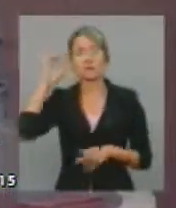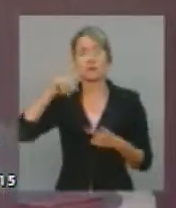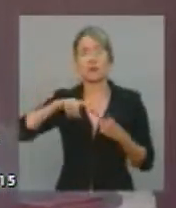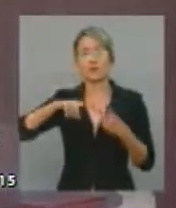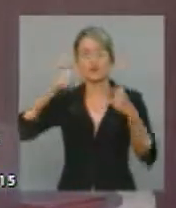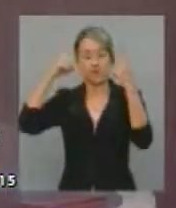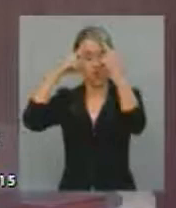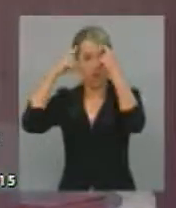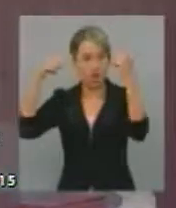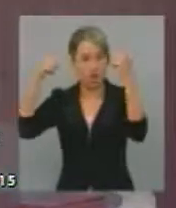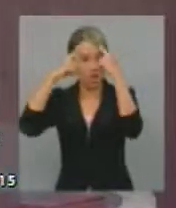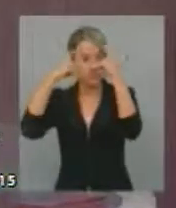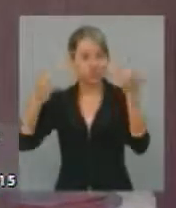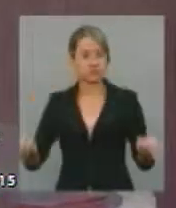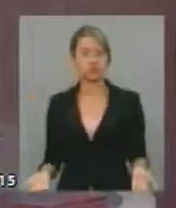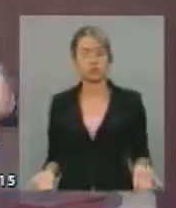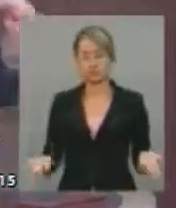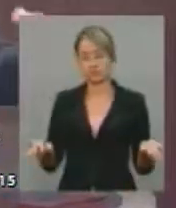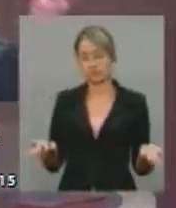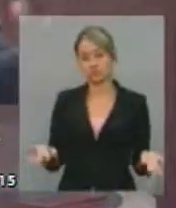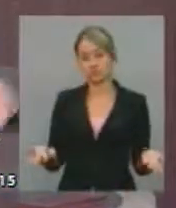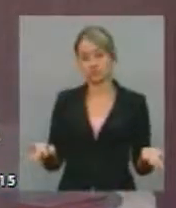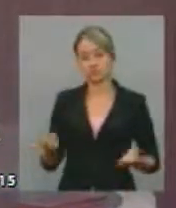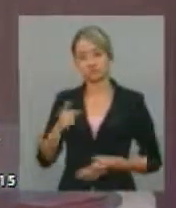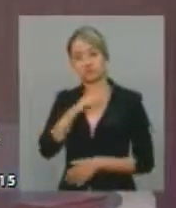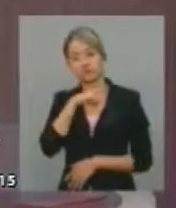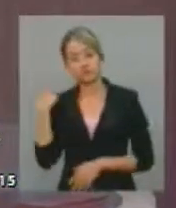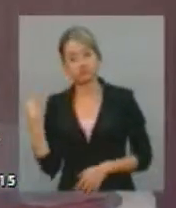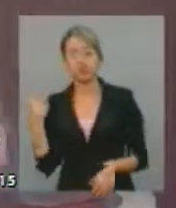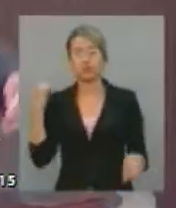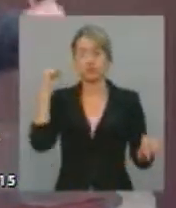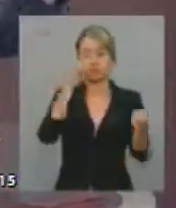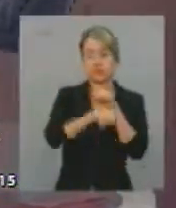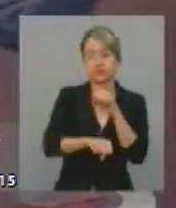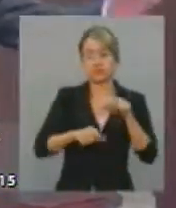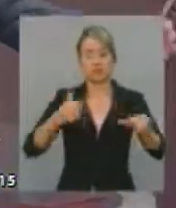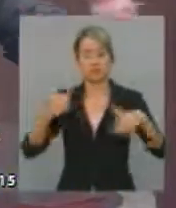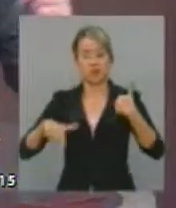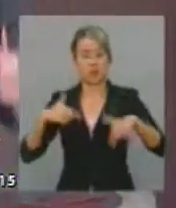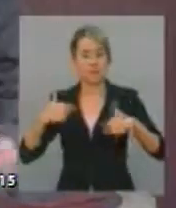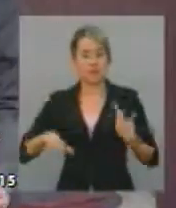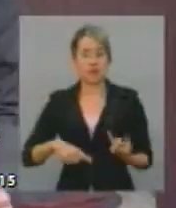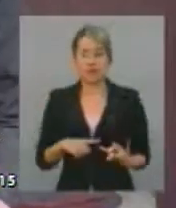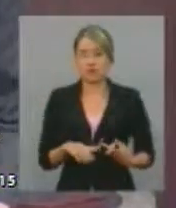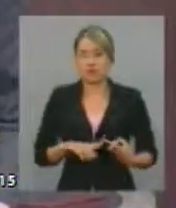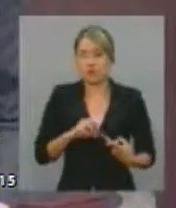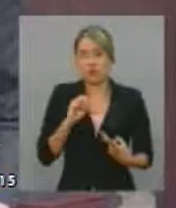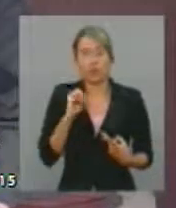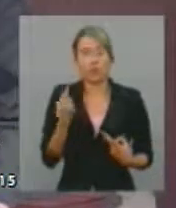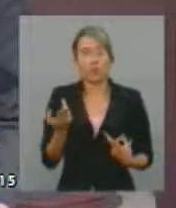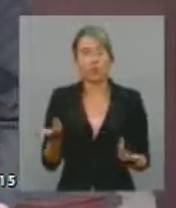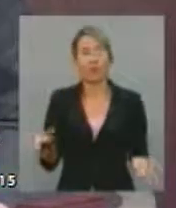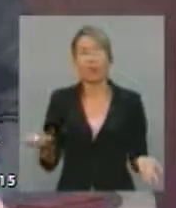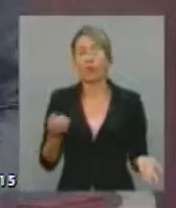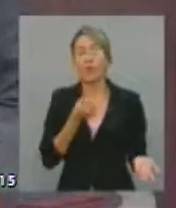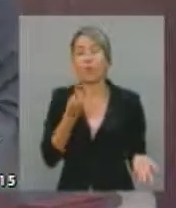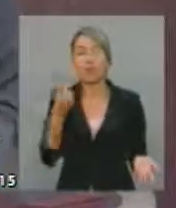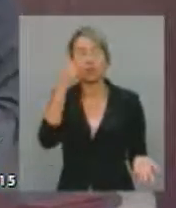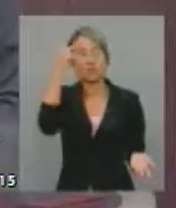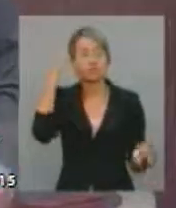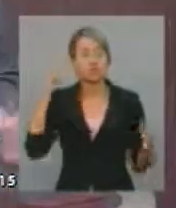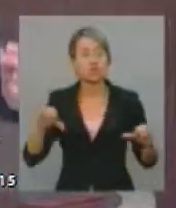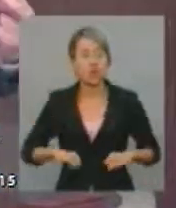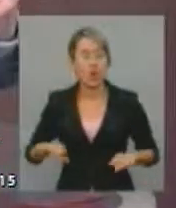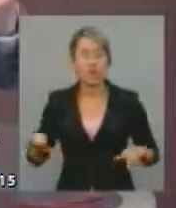ou policiais que também caíram, mortos, assassinados, no seu trabalho, ou então no número de pessoas que sofrem